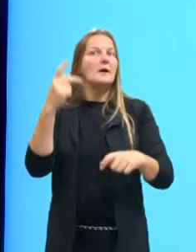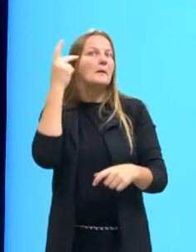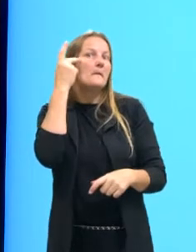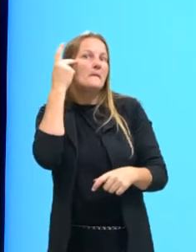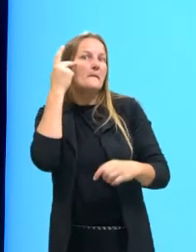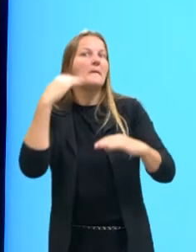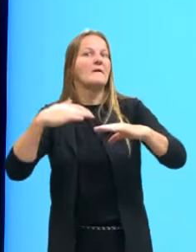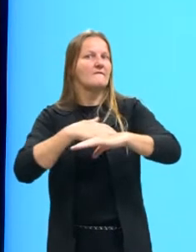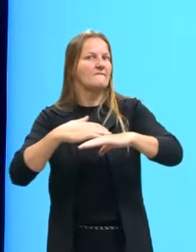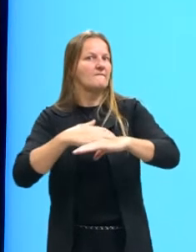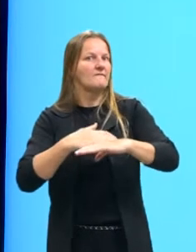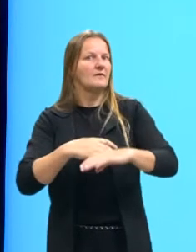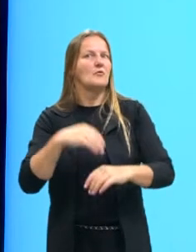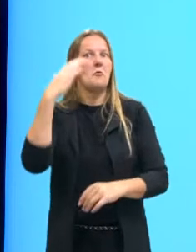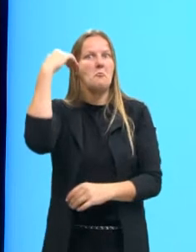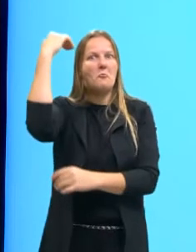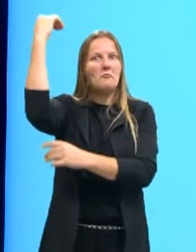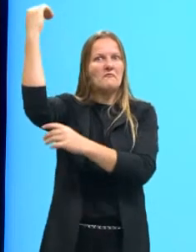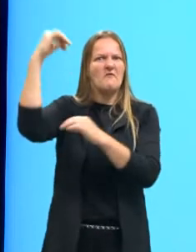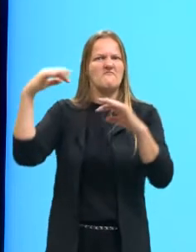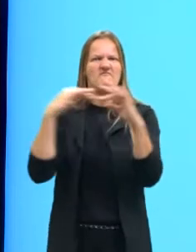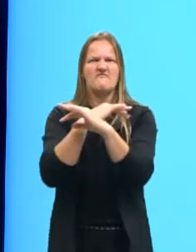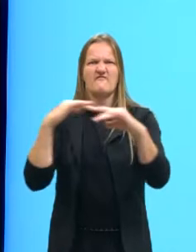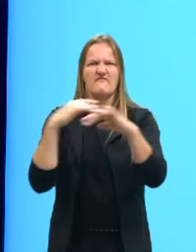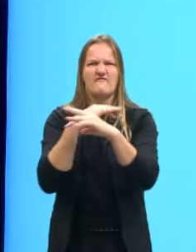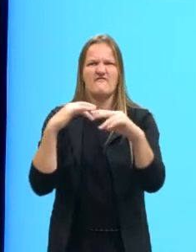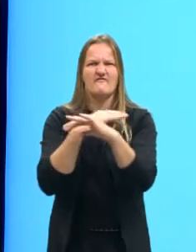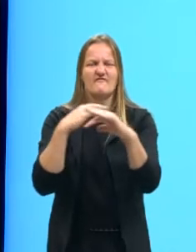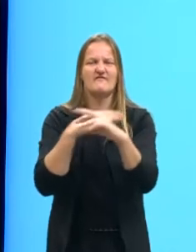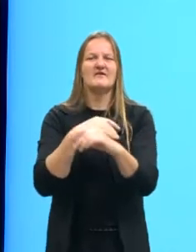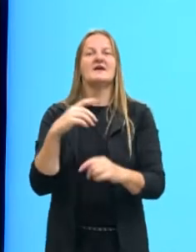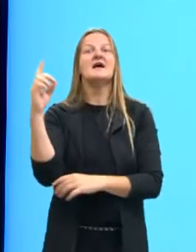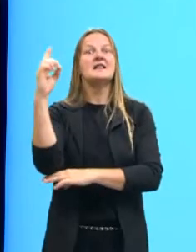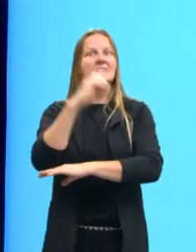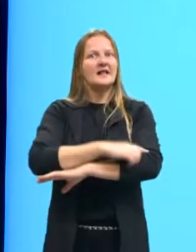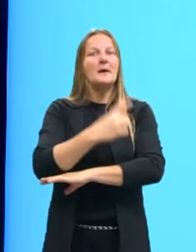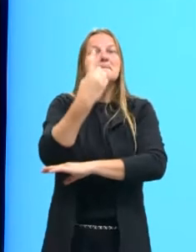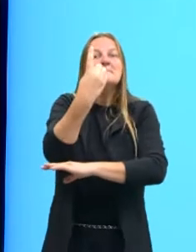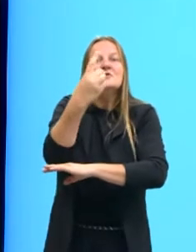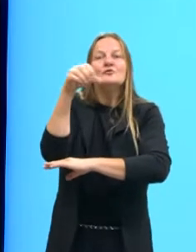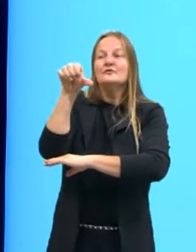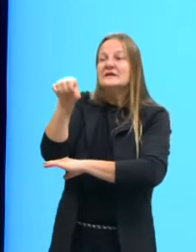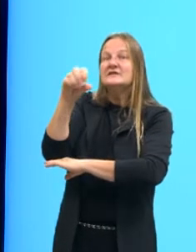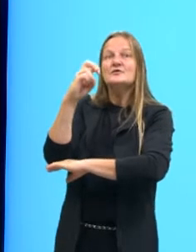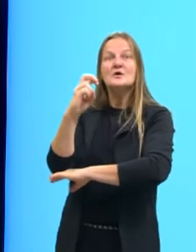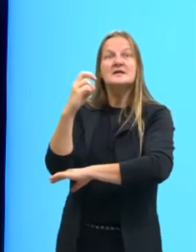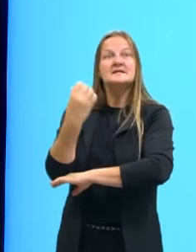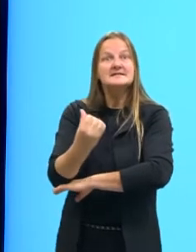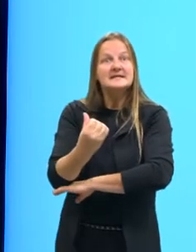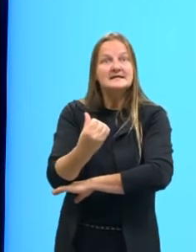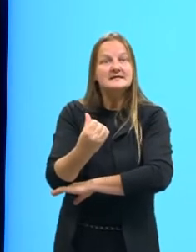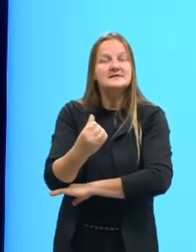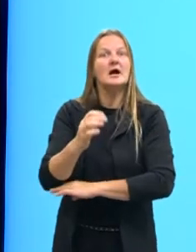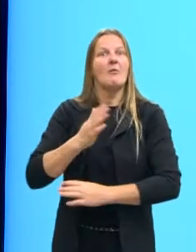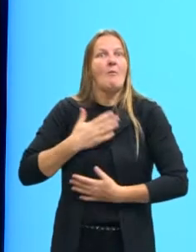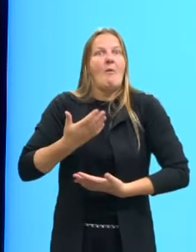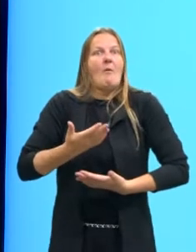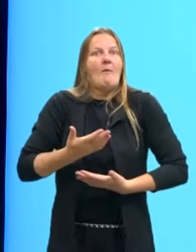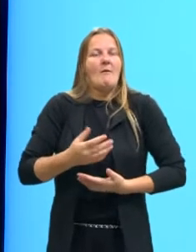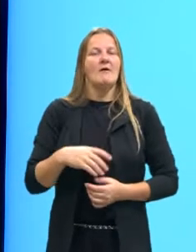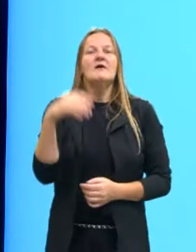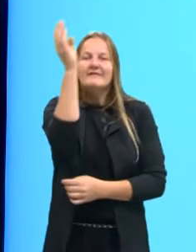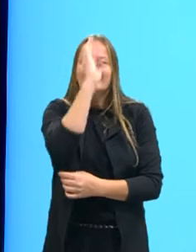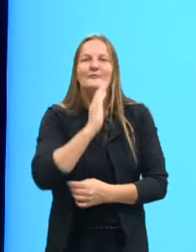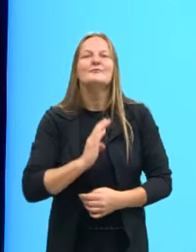Paulista, um lugar de grande fluxo. A data, 1956, no